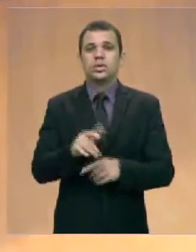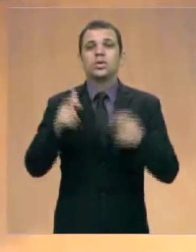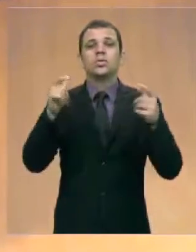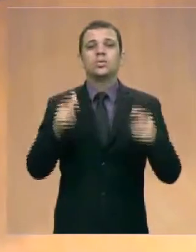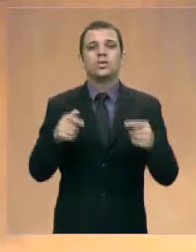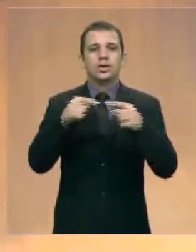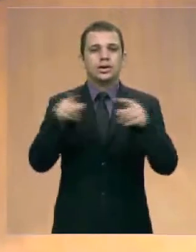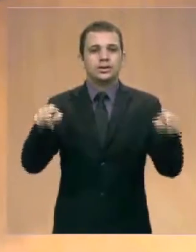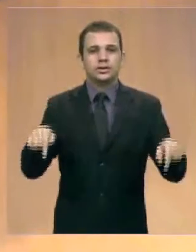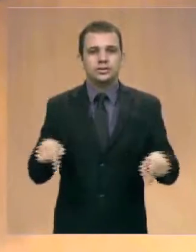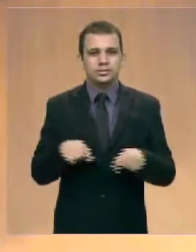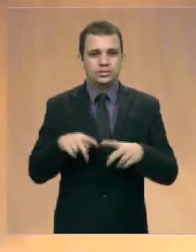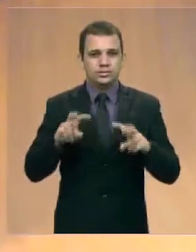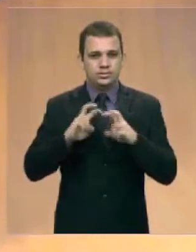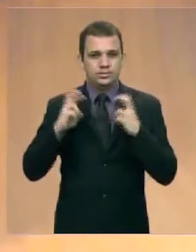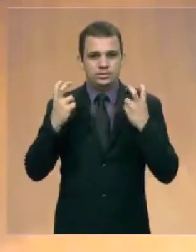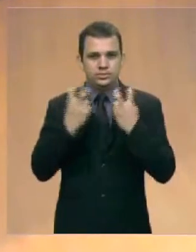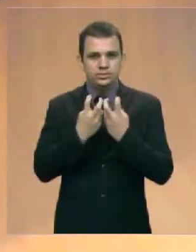comissões,